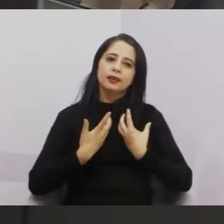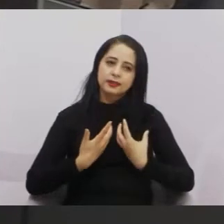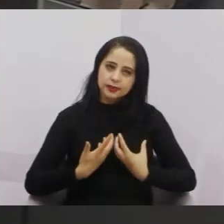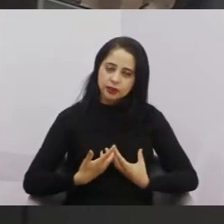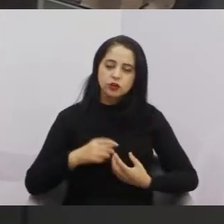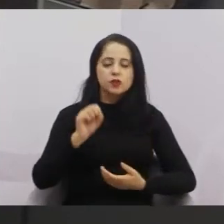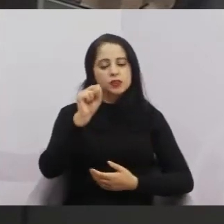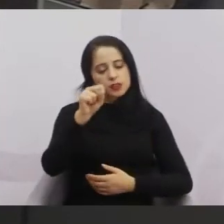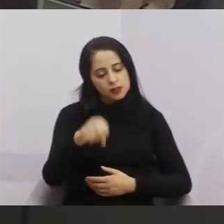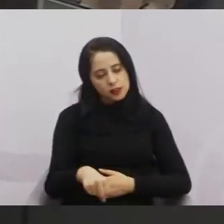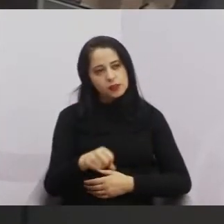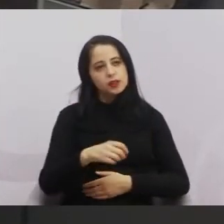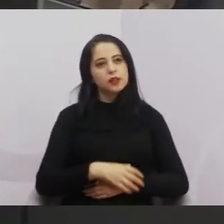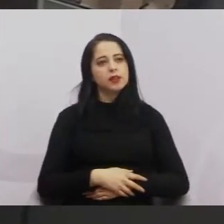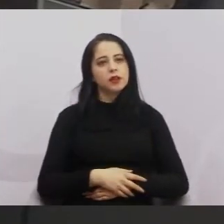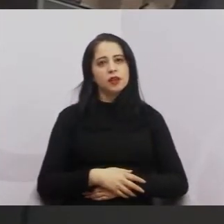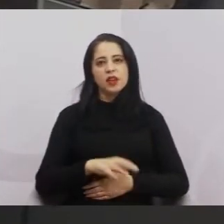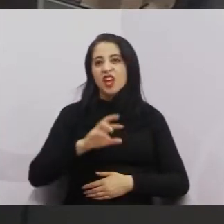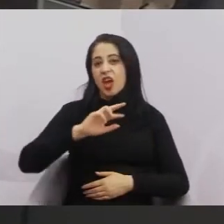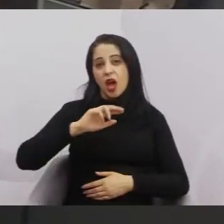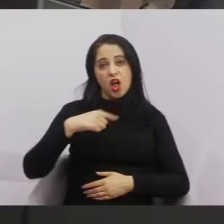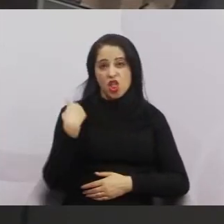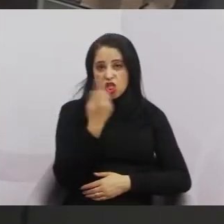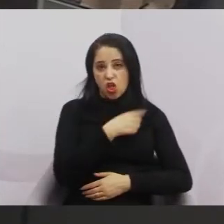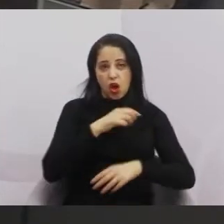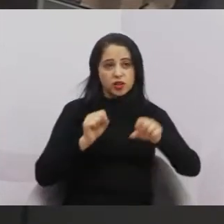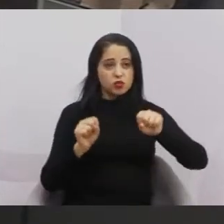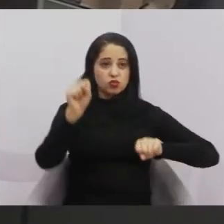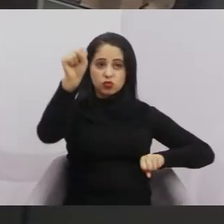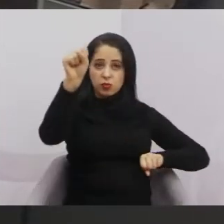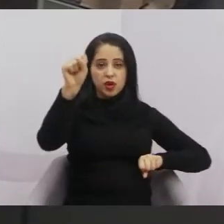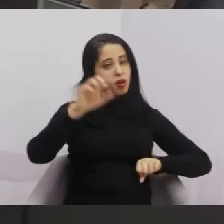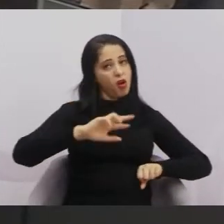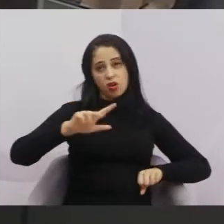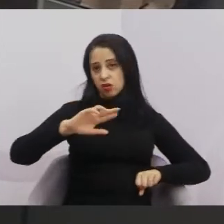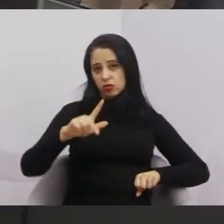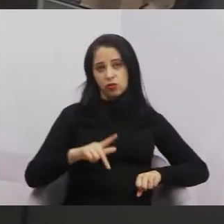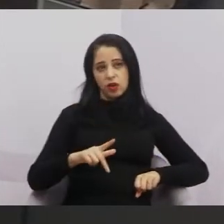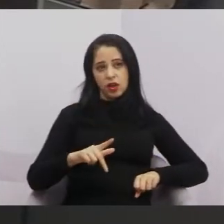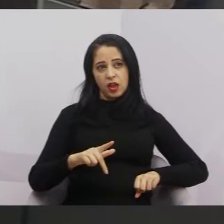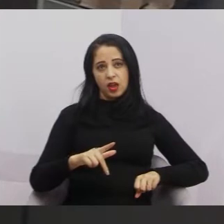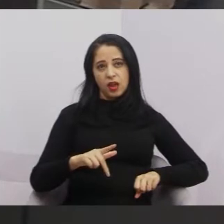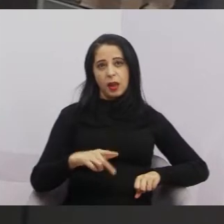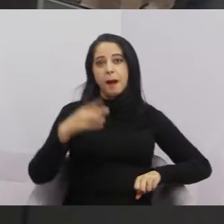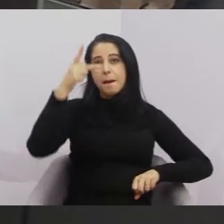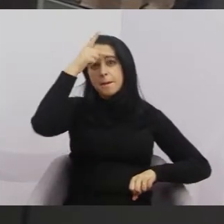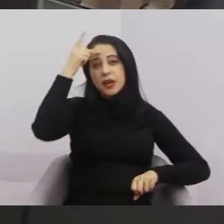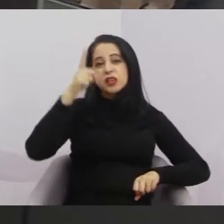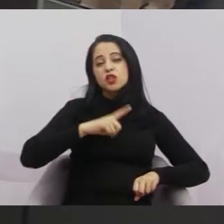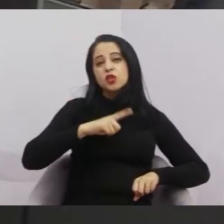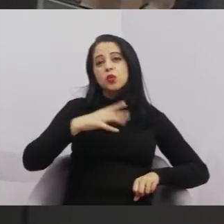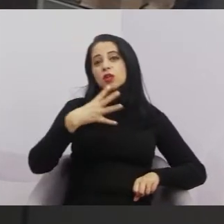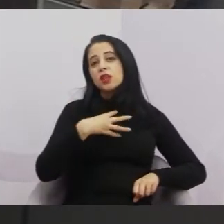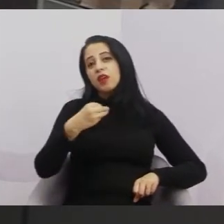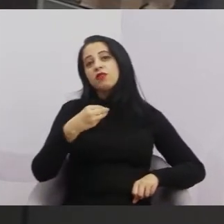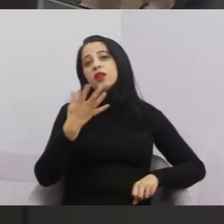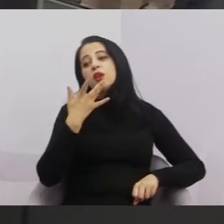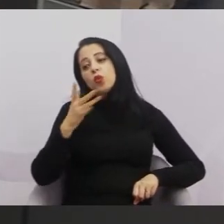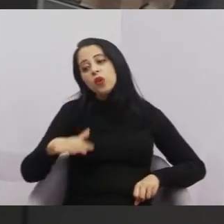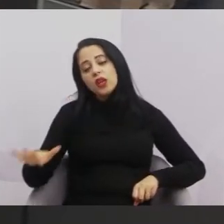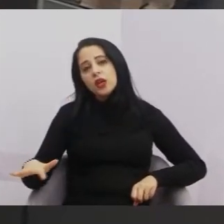Sim. Ninguém é super-herói aqui. Principalmente quem tem família, tem filho pequeno, eu que tenho 14 pessoas na minha casa,